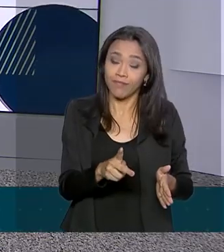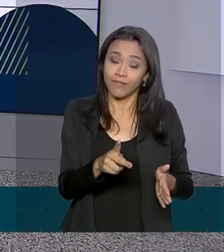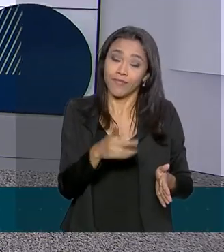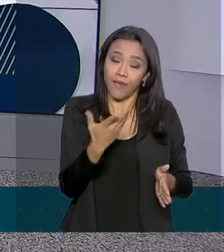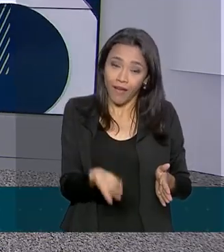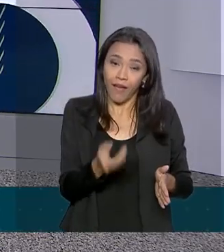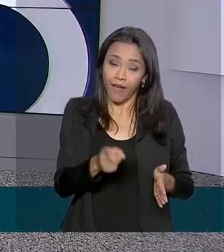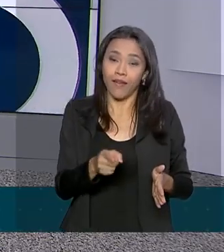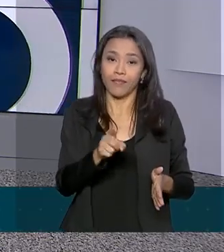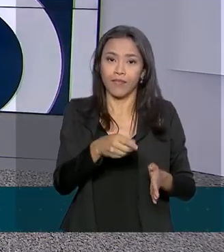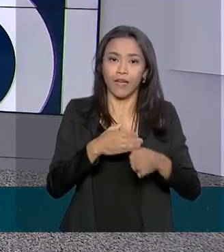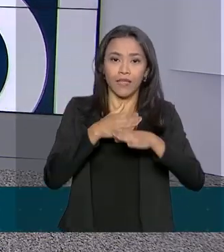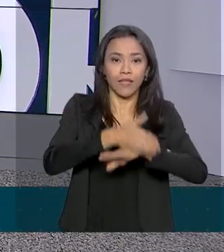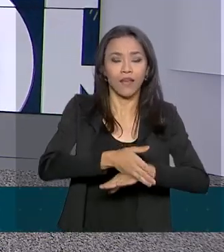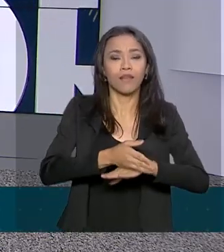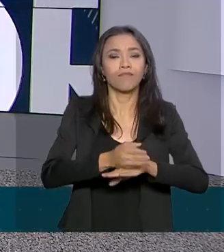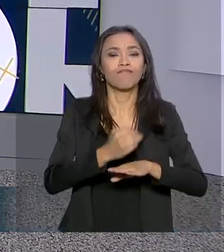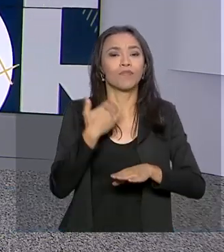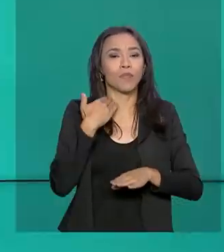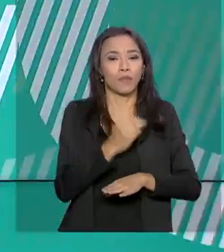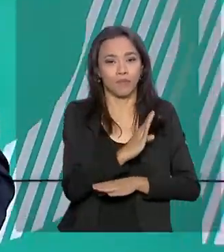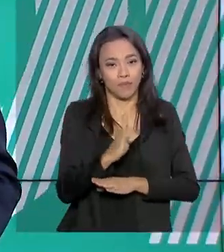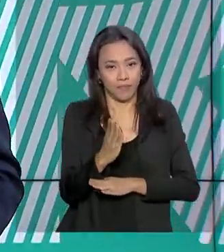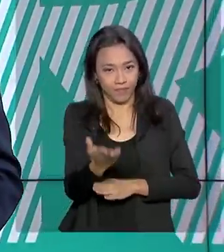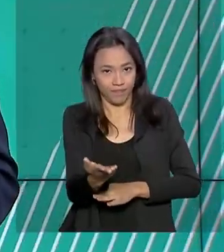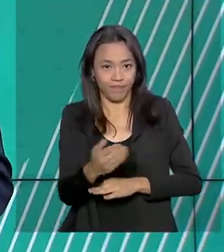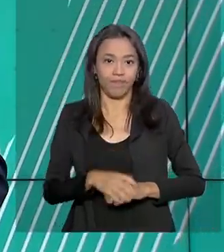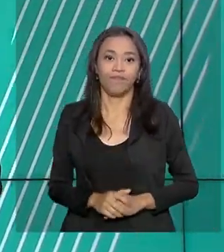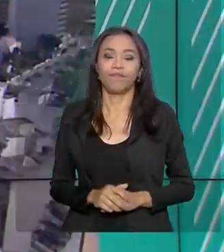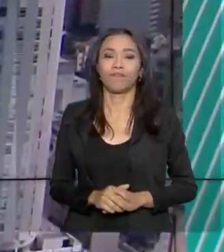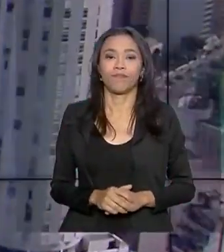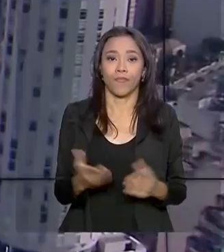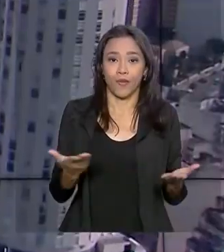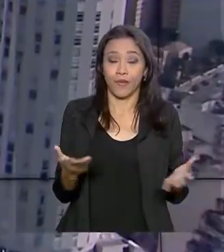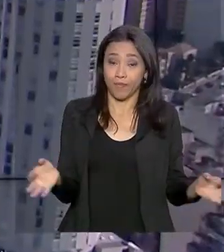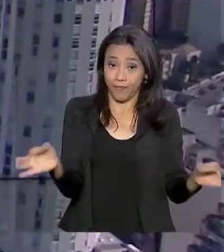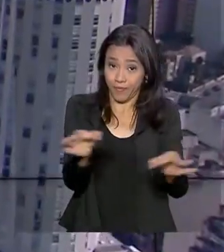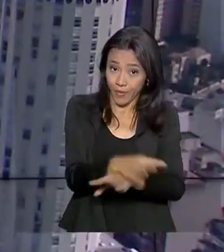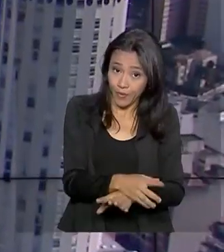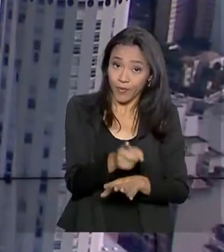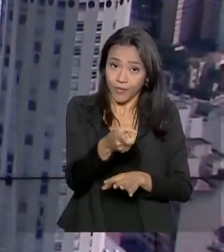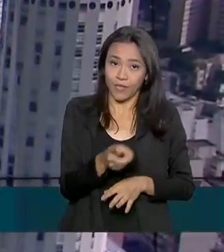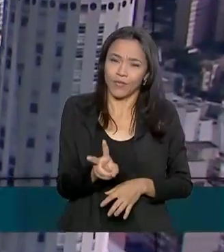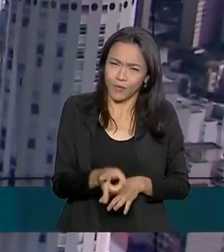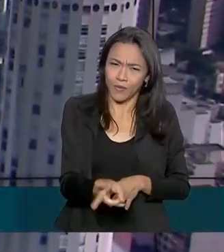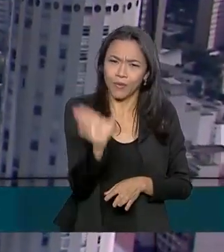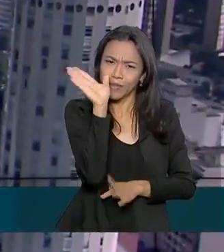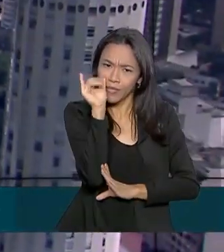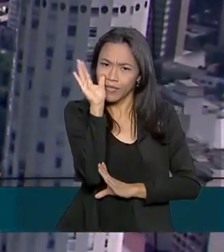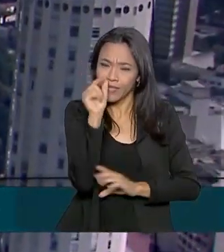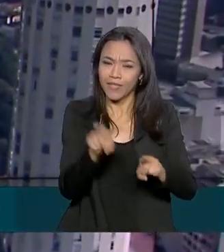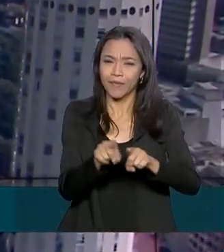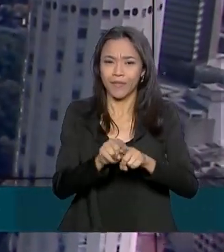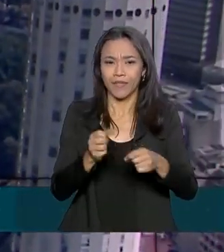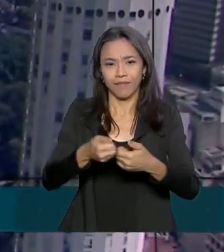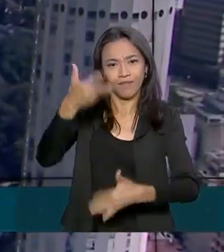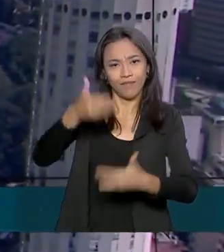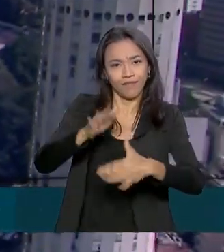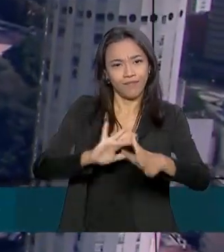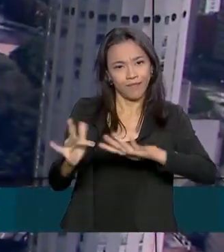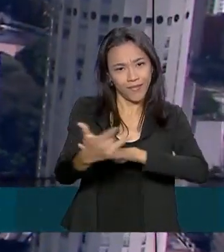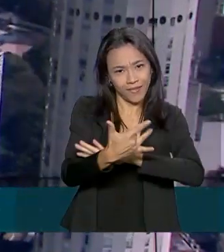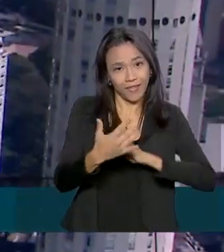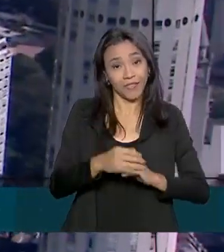a consulta é na página do Banco do Brasil. O governo agora fica por aqui. Continue nos acompanhando também pelas redes